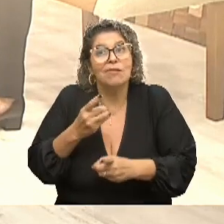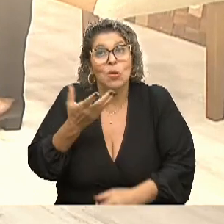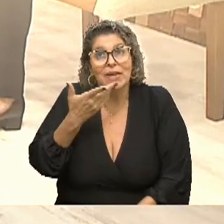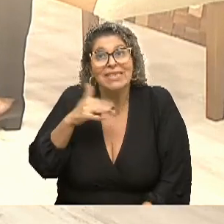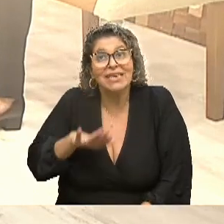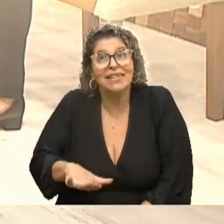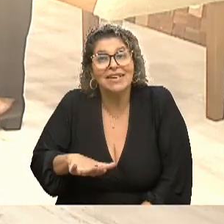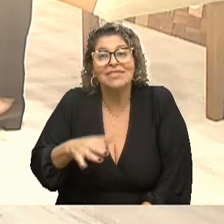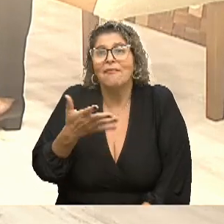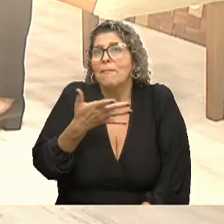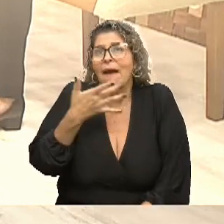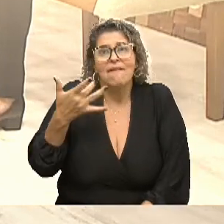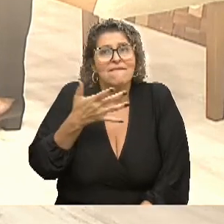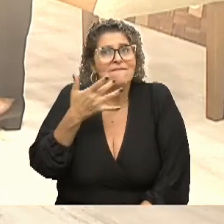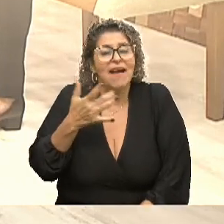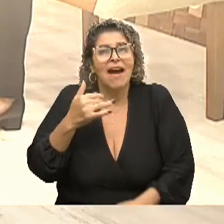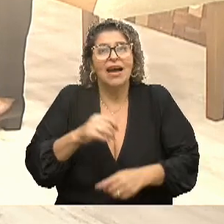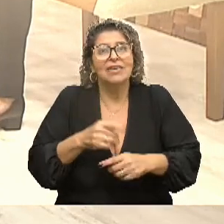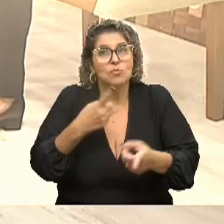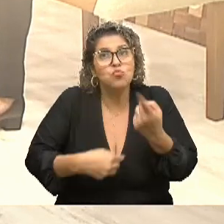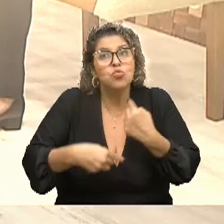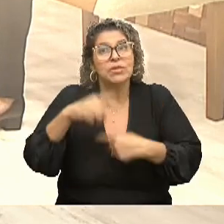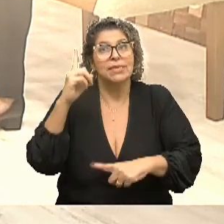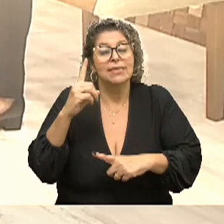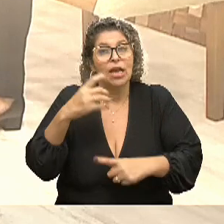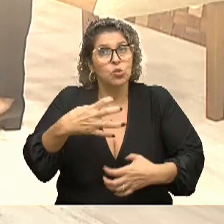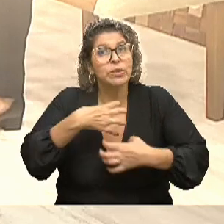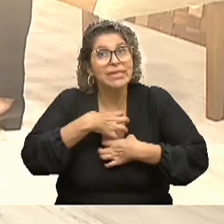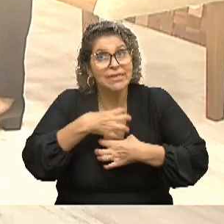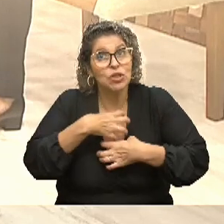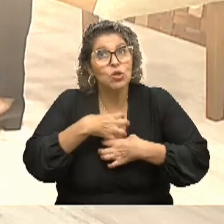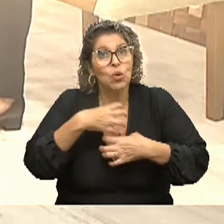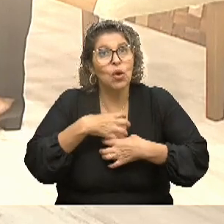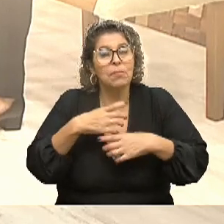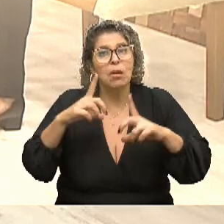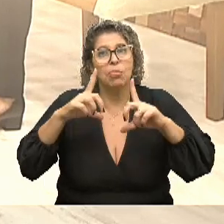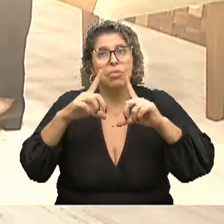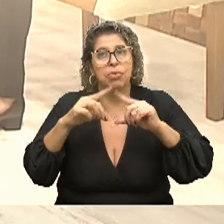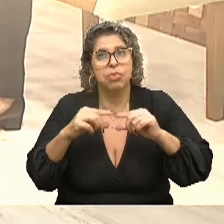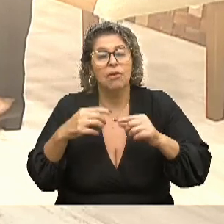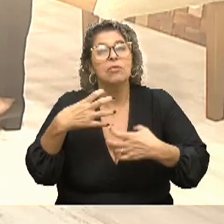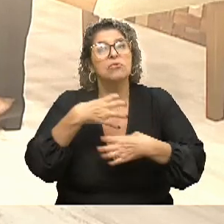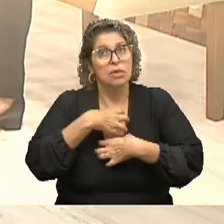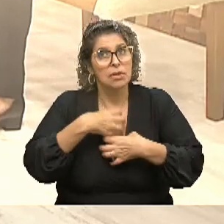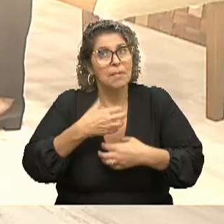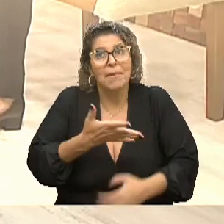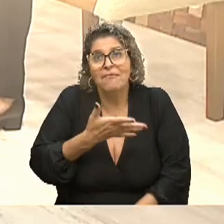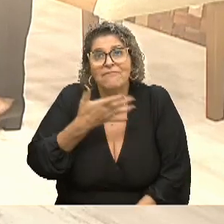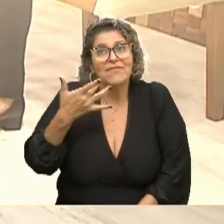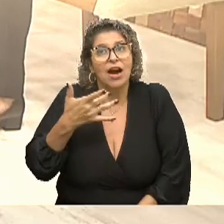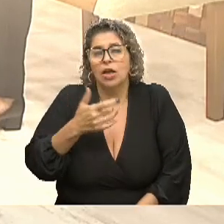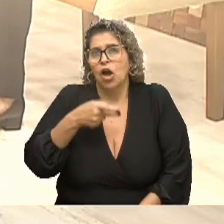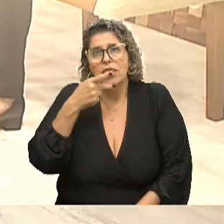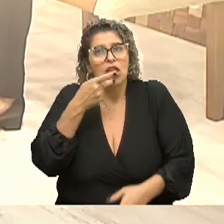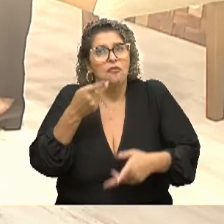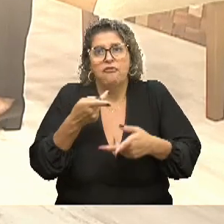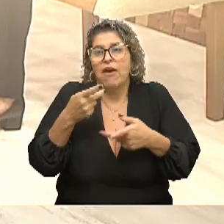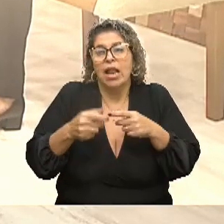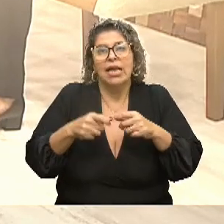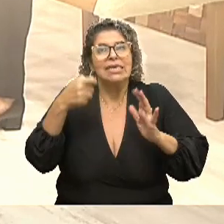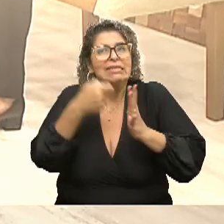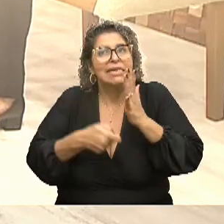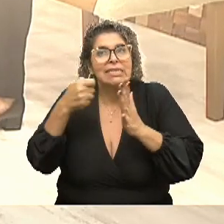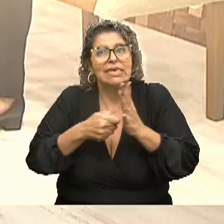mais se possa fazer em termos de reversão de sintomas ou redução de sintomas. Aqui, gente não fala nessa